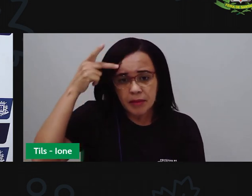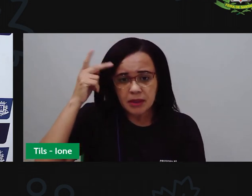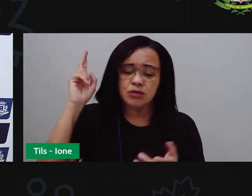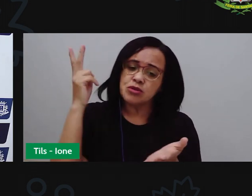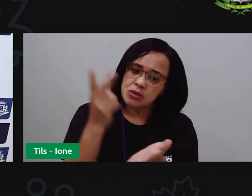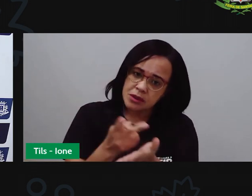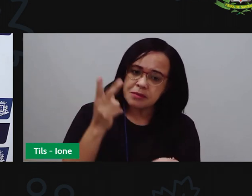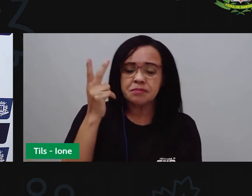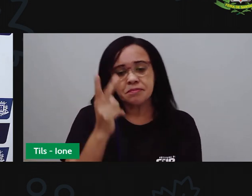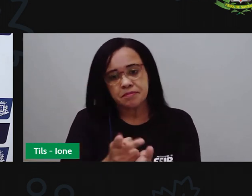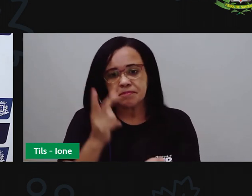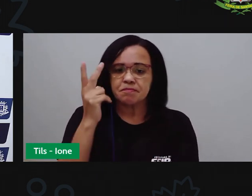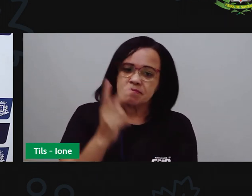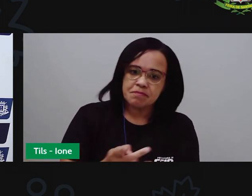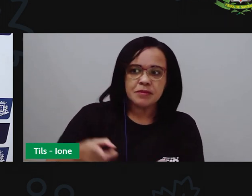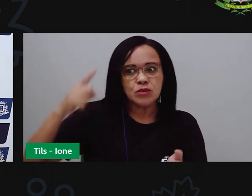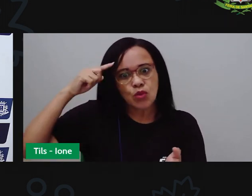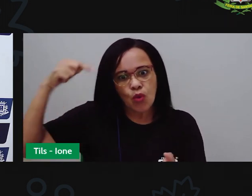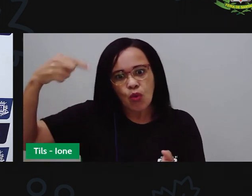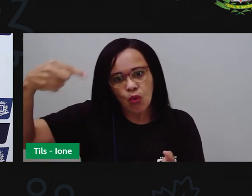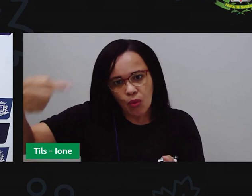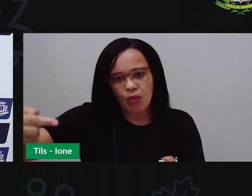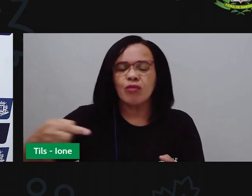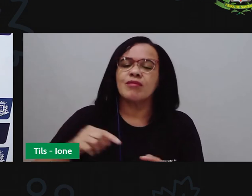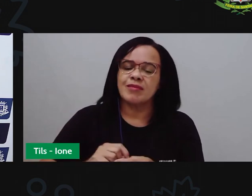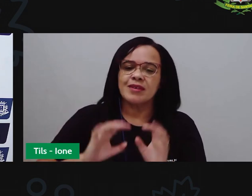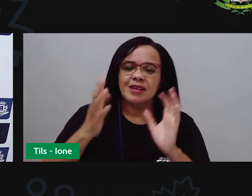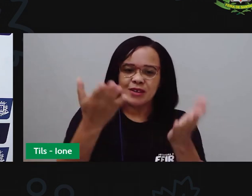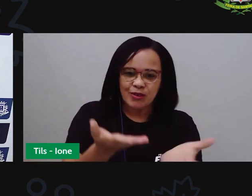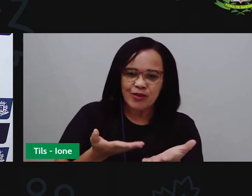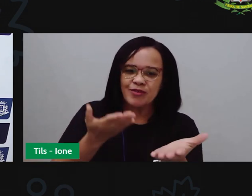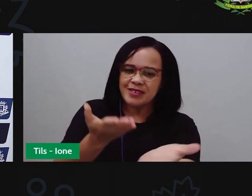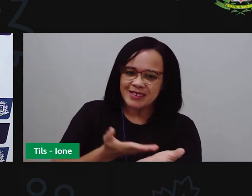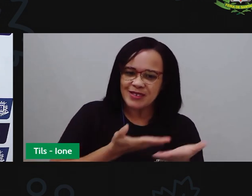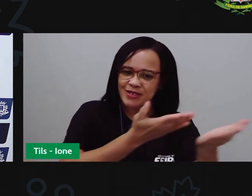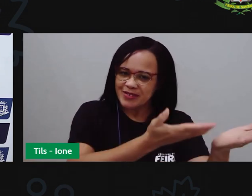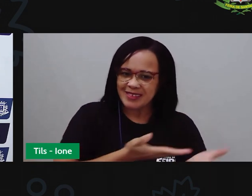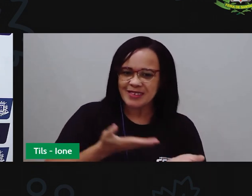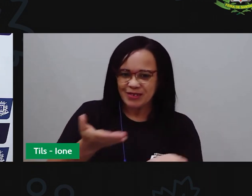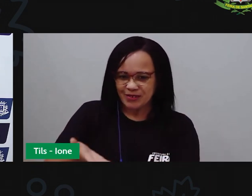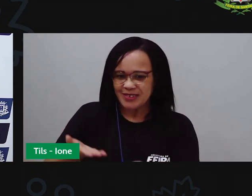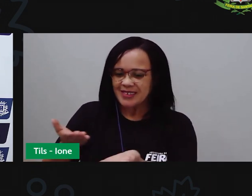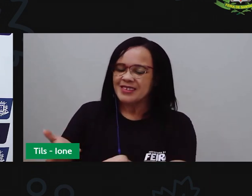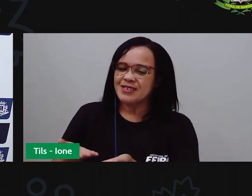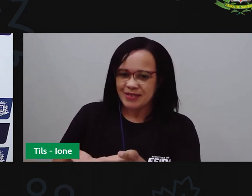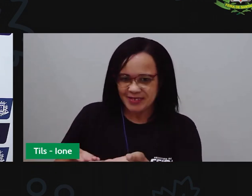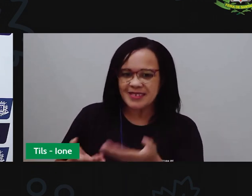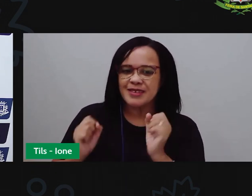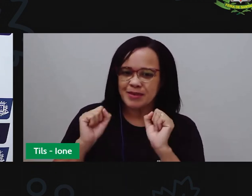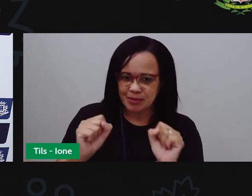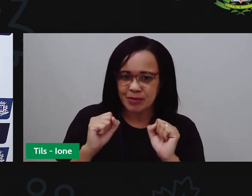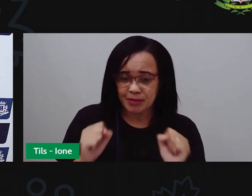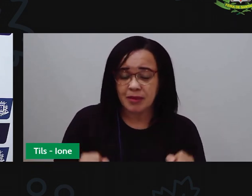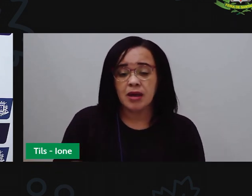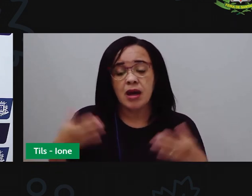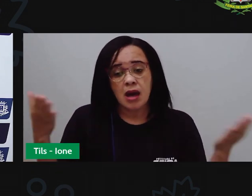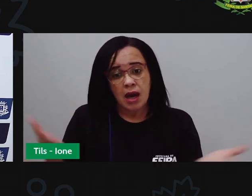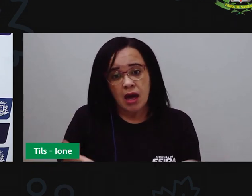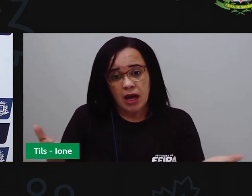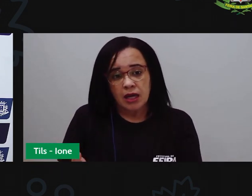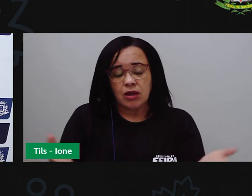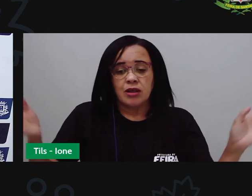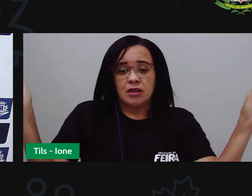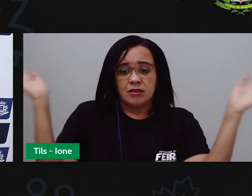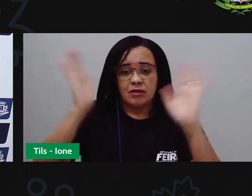sempre fazendo convites para eventos. Agora, crianças, a gente vai se despedindo e